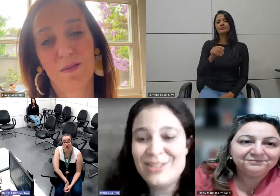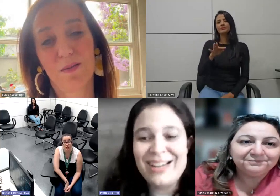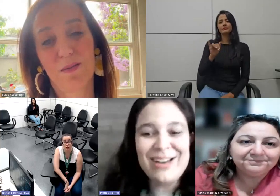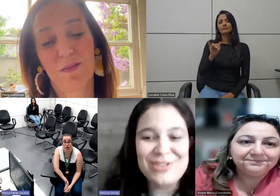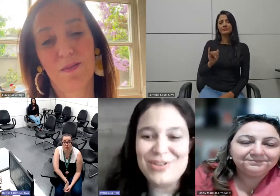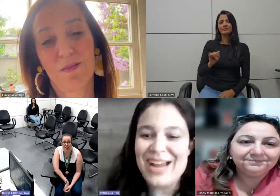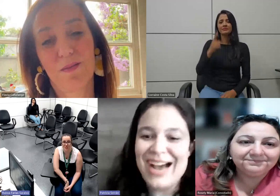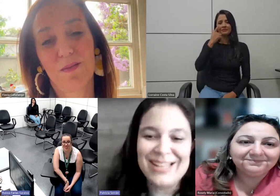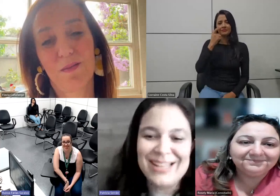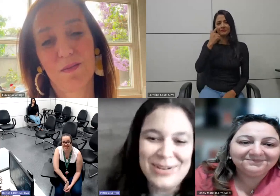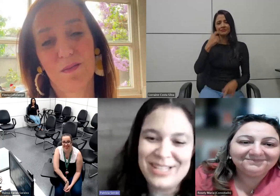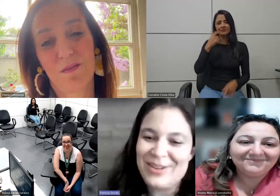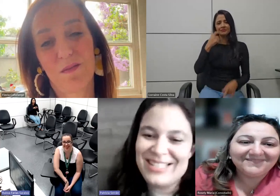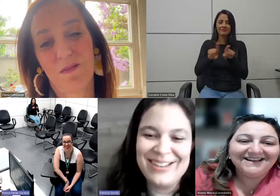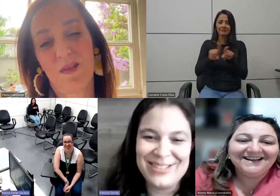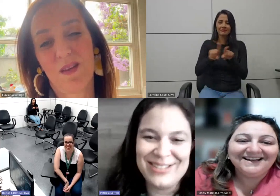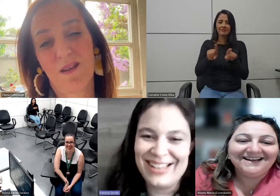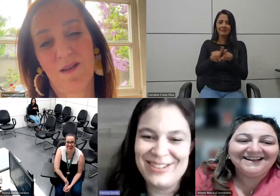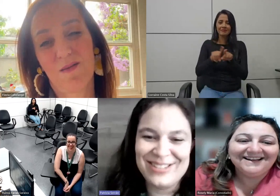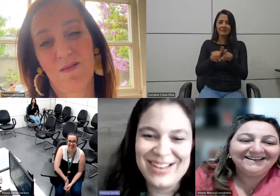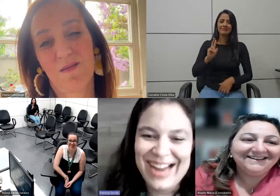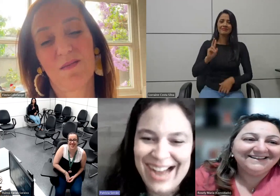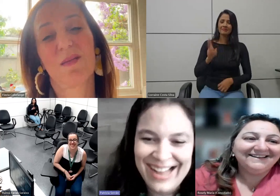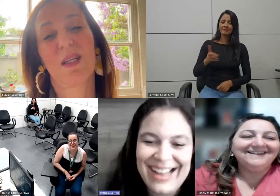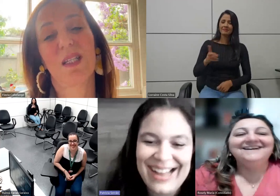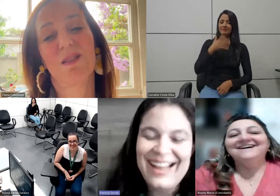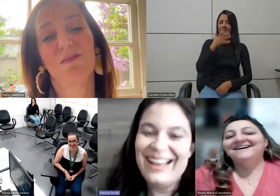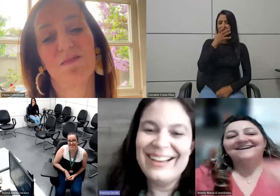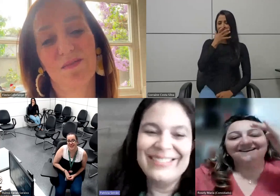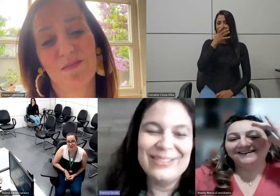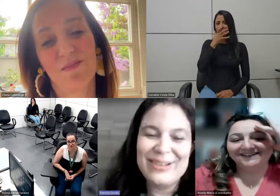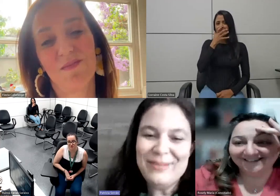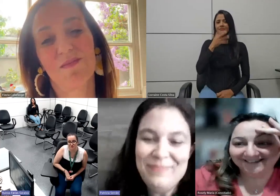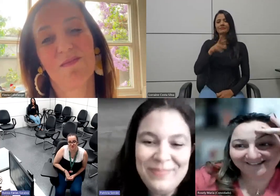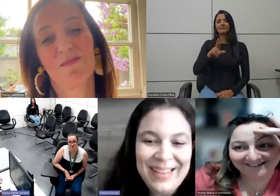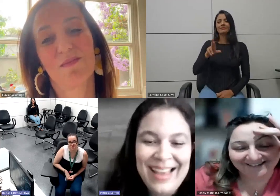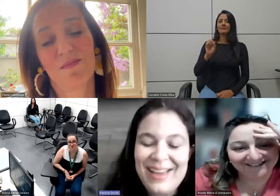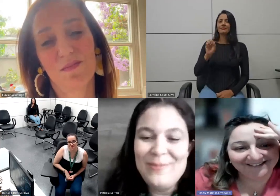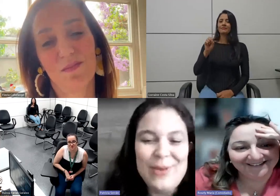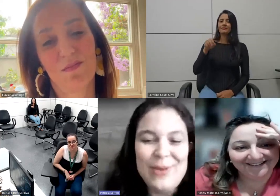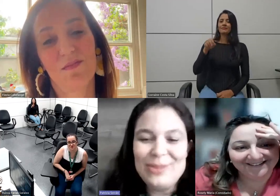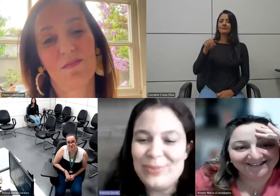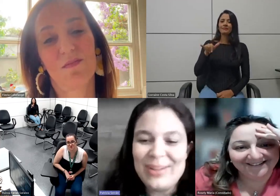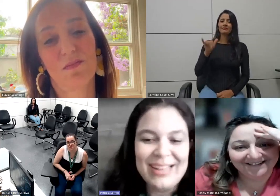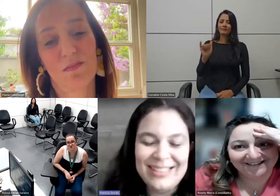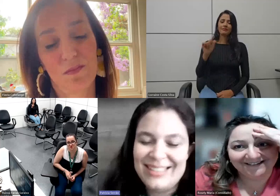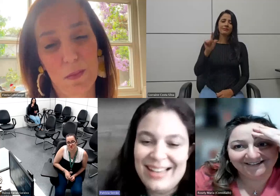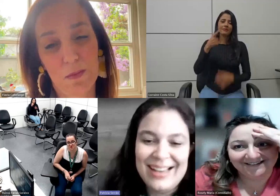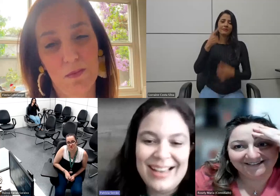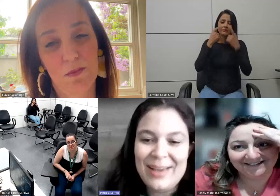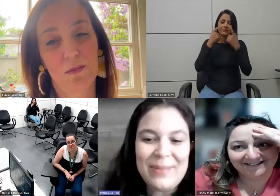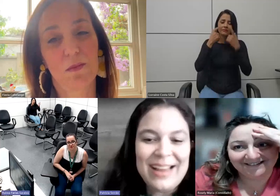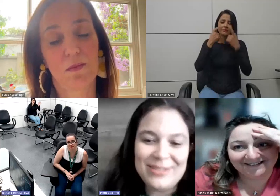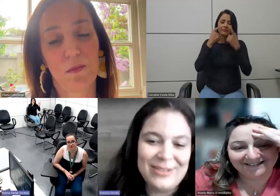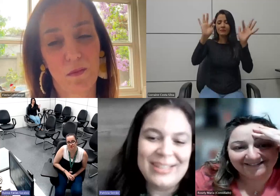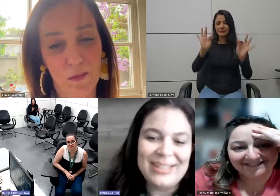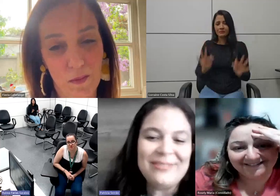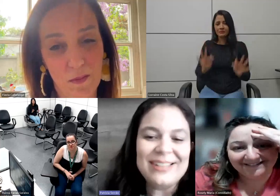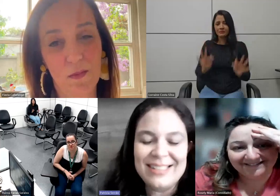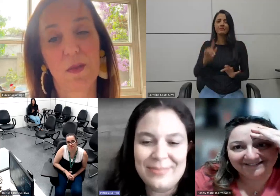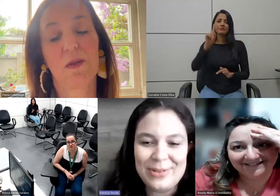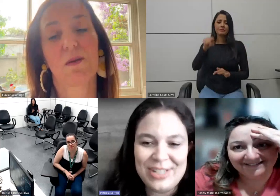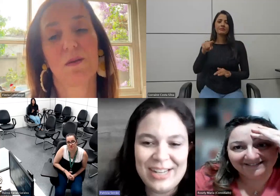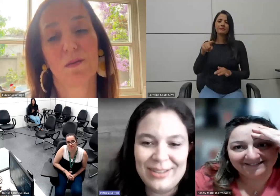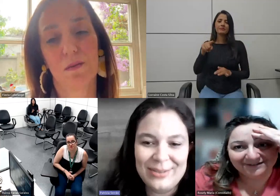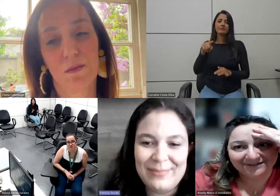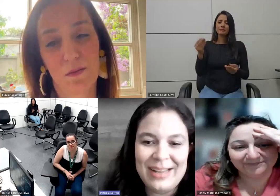eu só quero chorar depois da Roseli eu só quero chorar eu tô muito feliz é pra isso